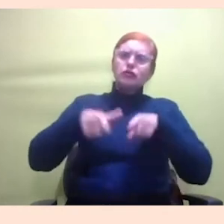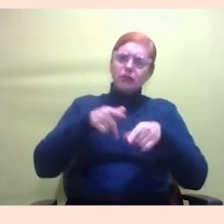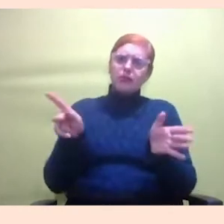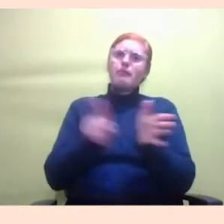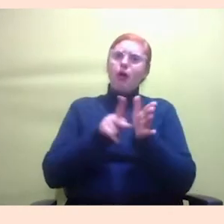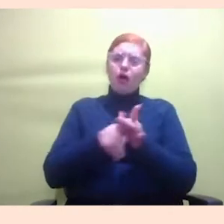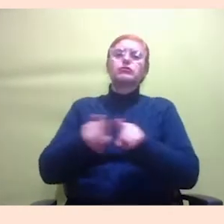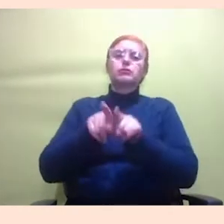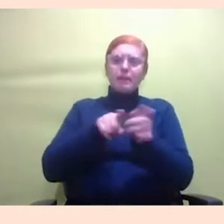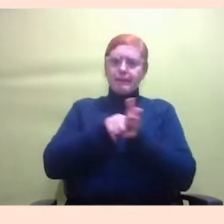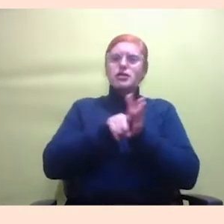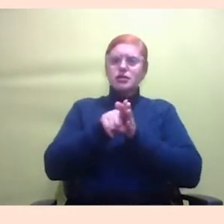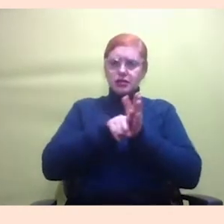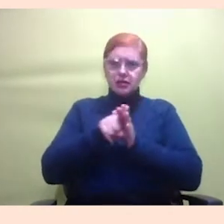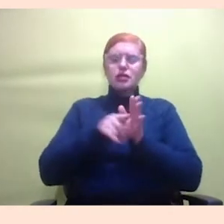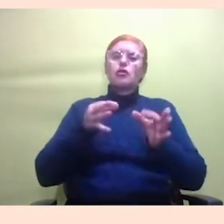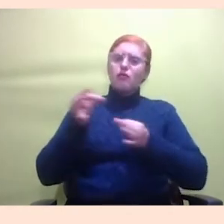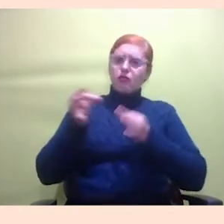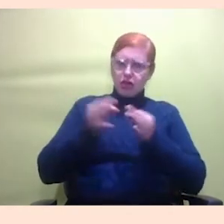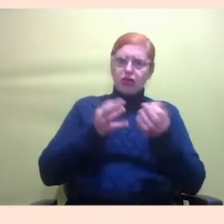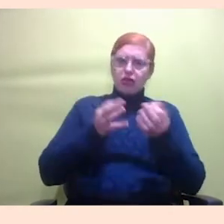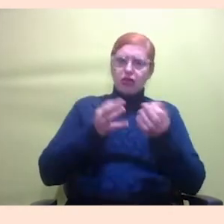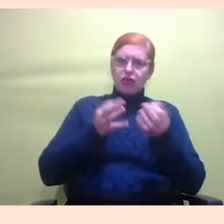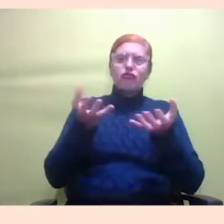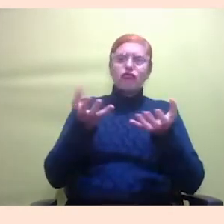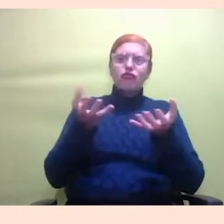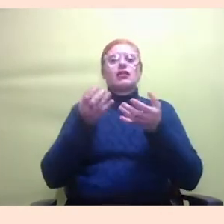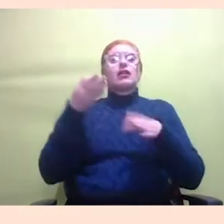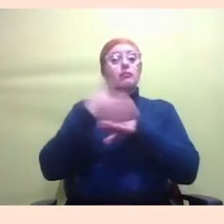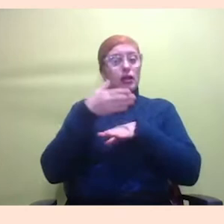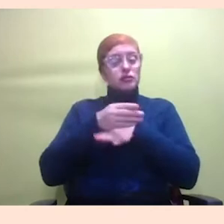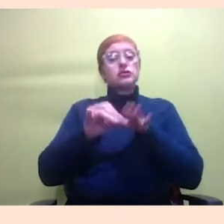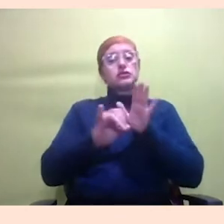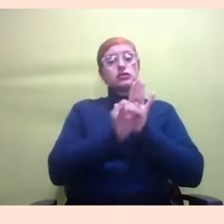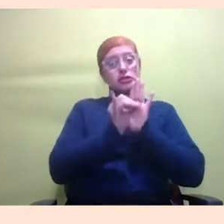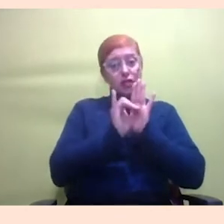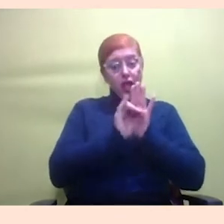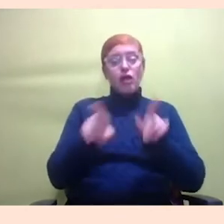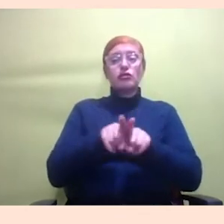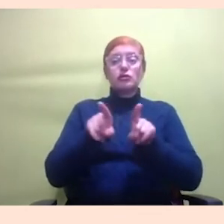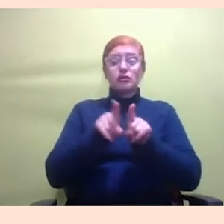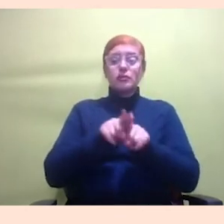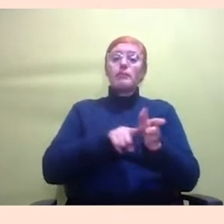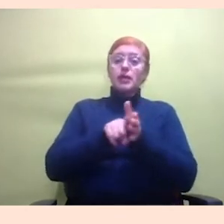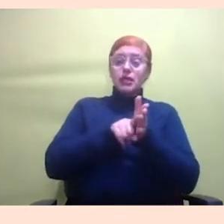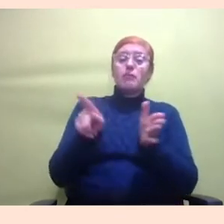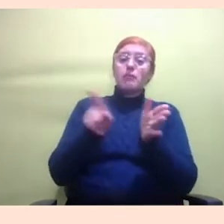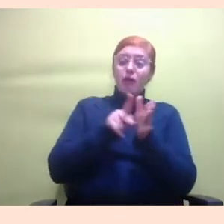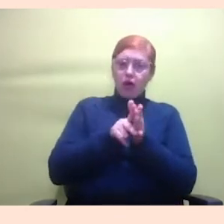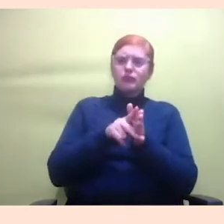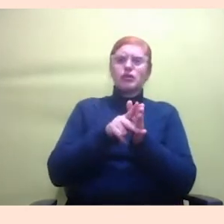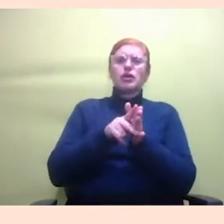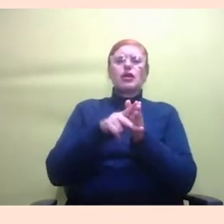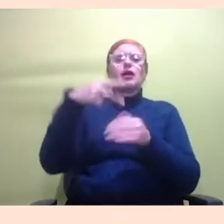elas têm, os projetos que elas querem tentar passar em edital ou até pesquisas próprias. Nós também somos procuradas por pessoas que querem fazer pesquisa